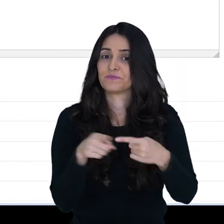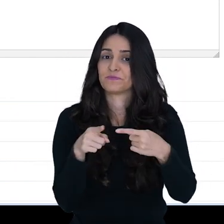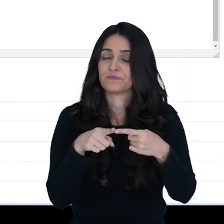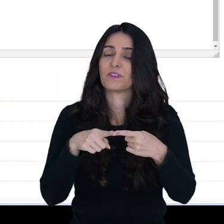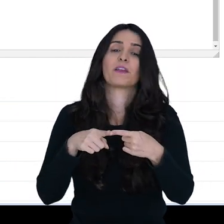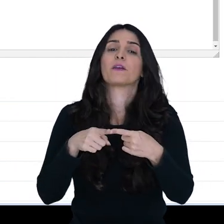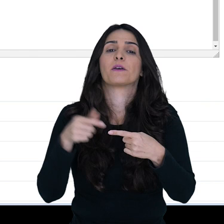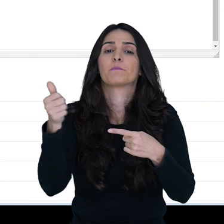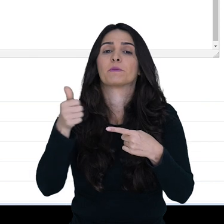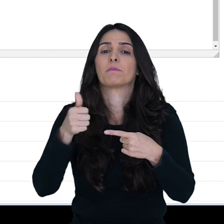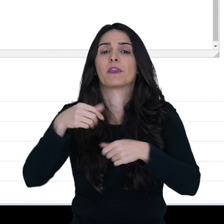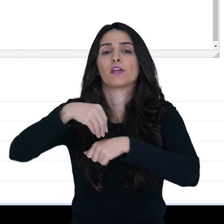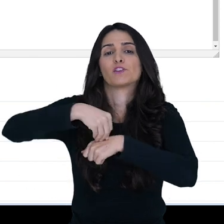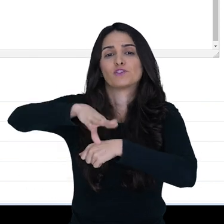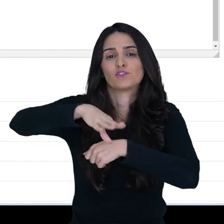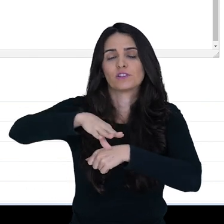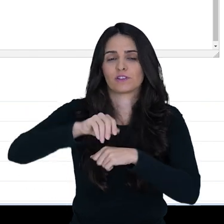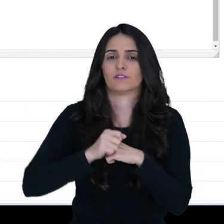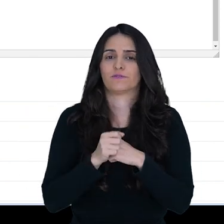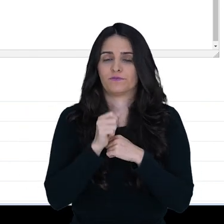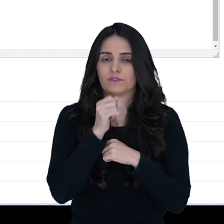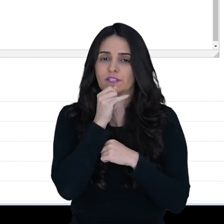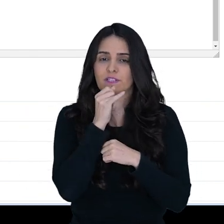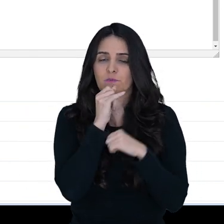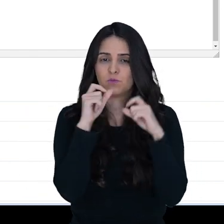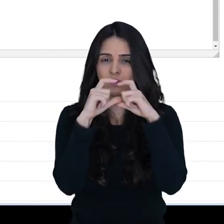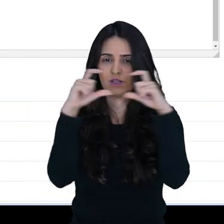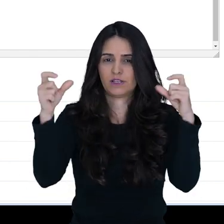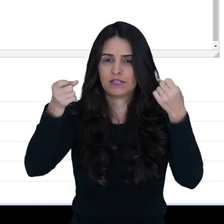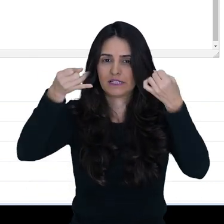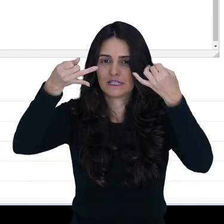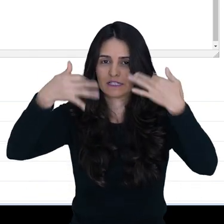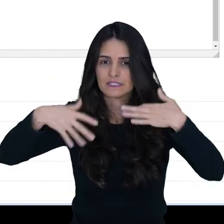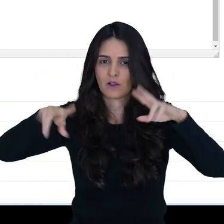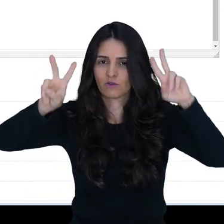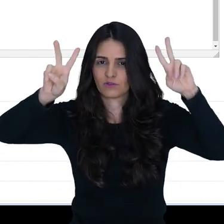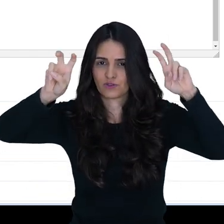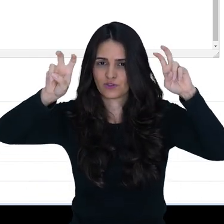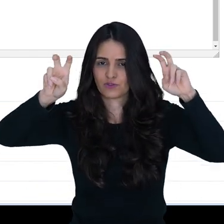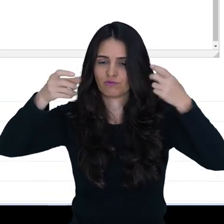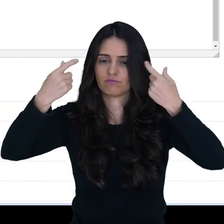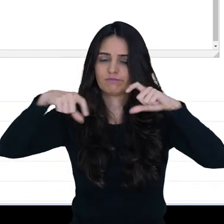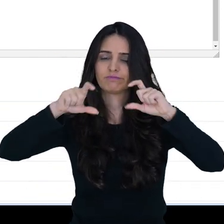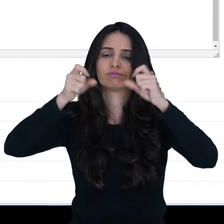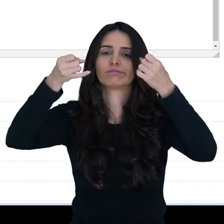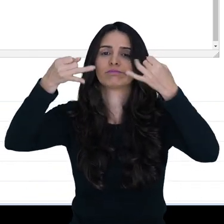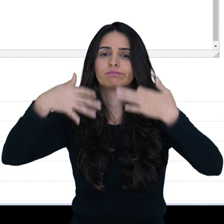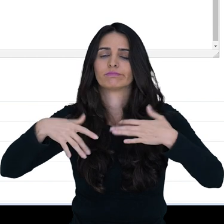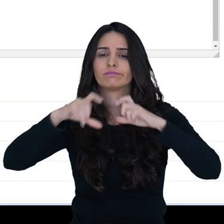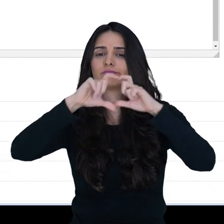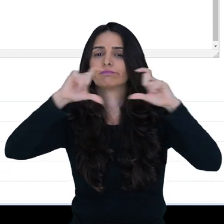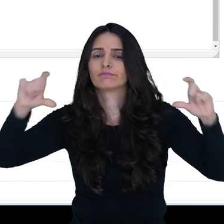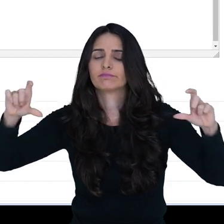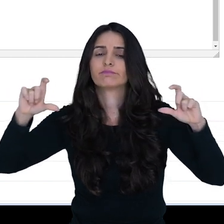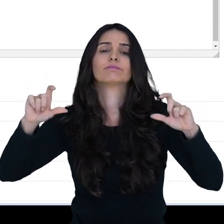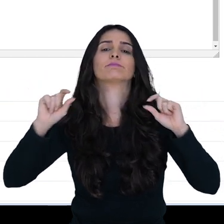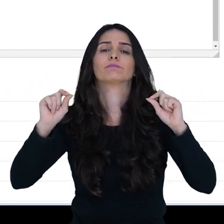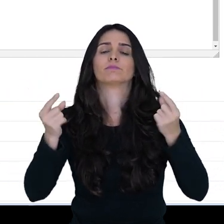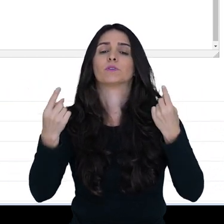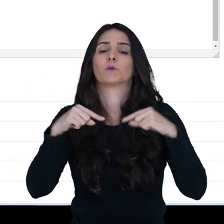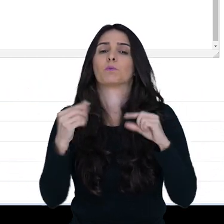dica vem aqui na descrição. Ao final da descrição e do enunciado, a sugestão é que você